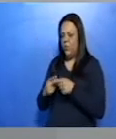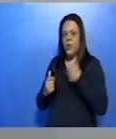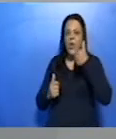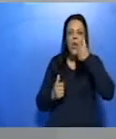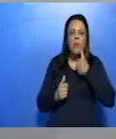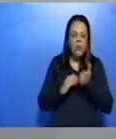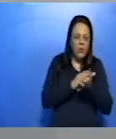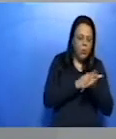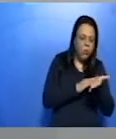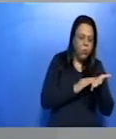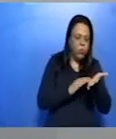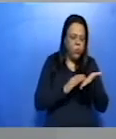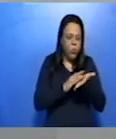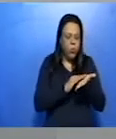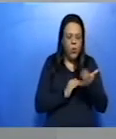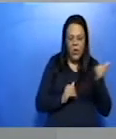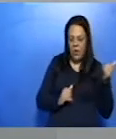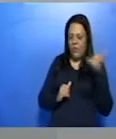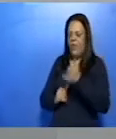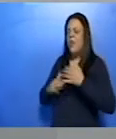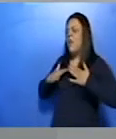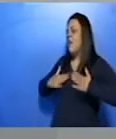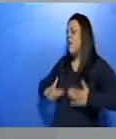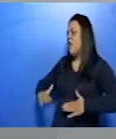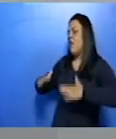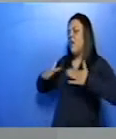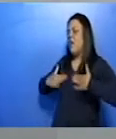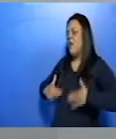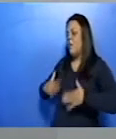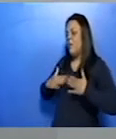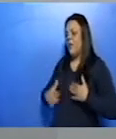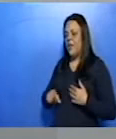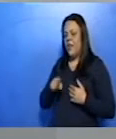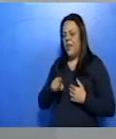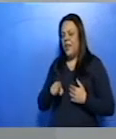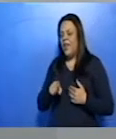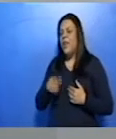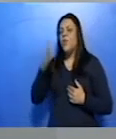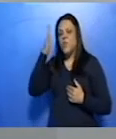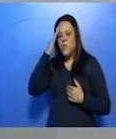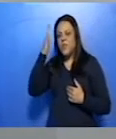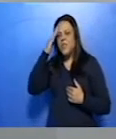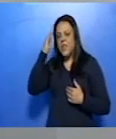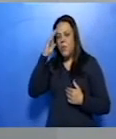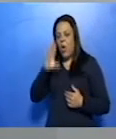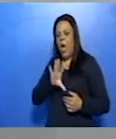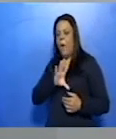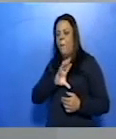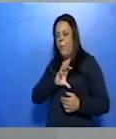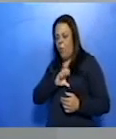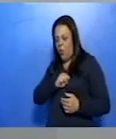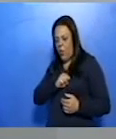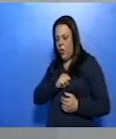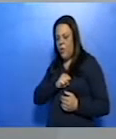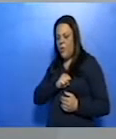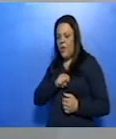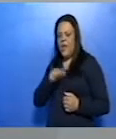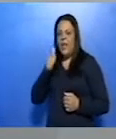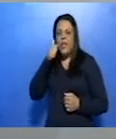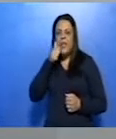o tranquiliza, que ele pode ir até a casa de Vilela, fala do amor entre eles, da relação entre eles, fala da beleza de Rita.